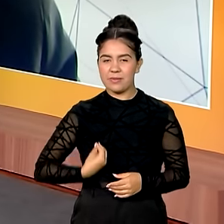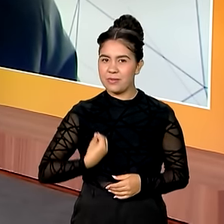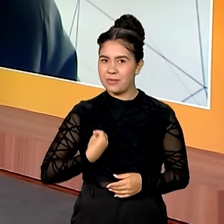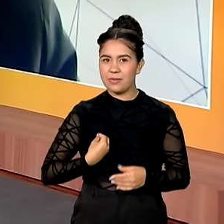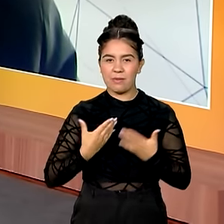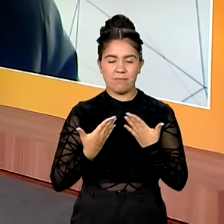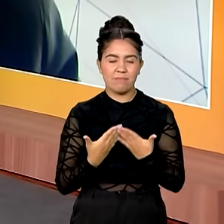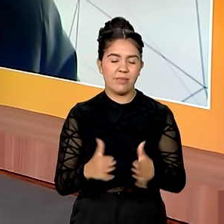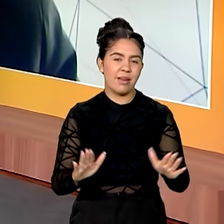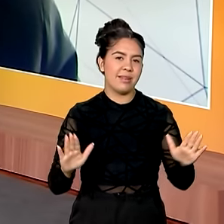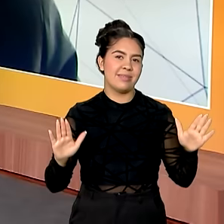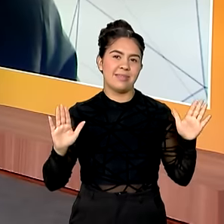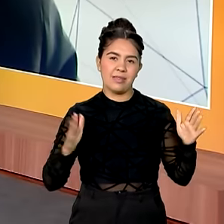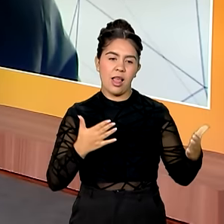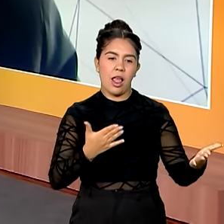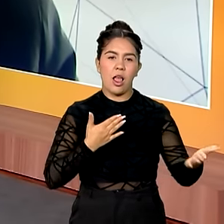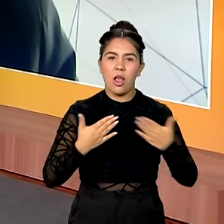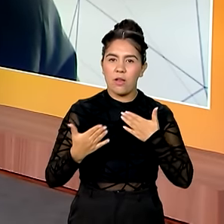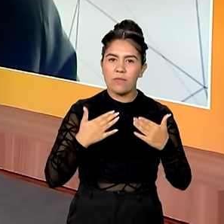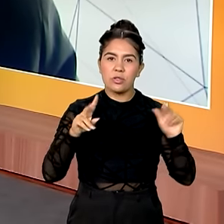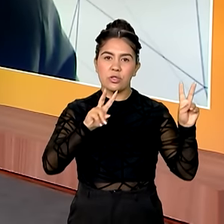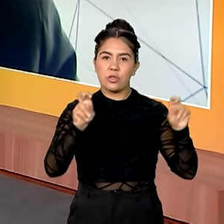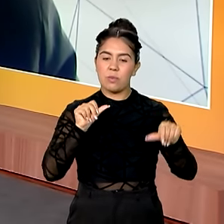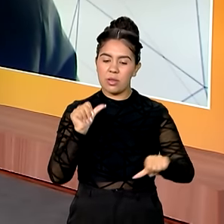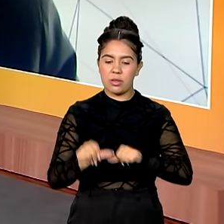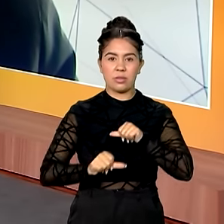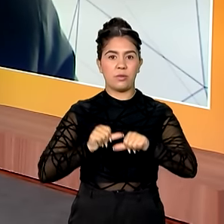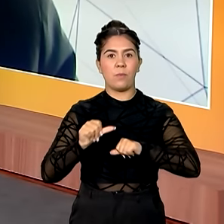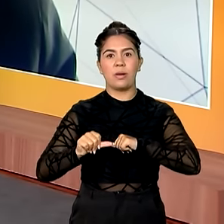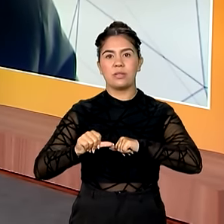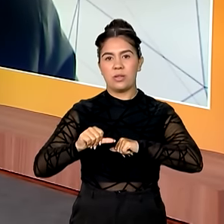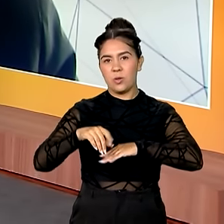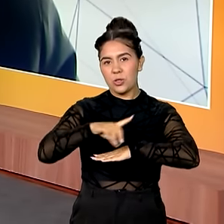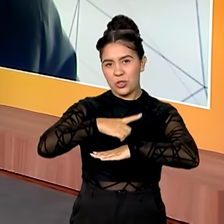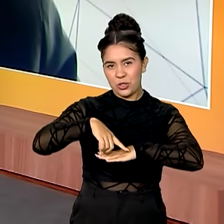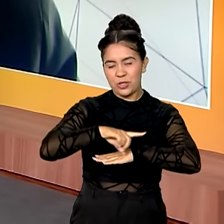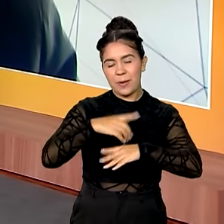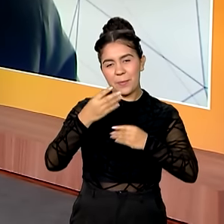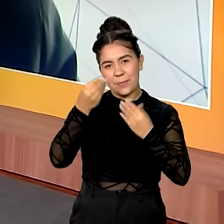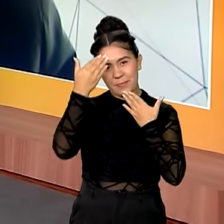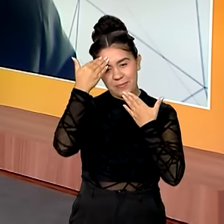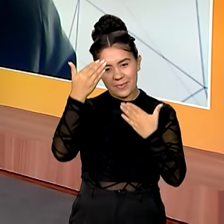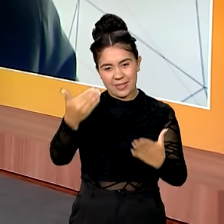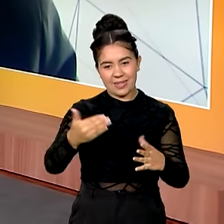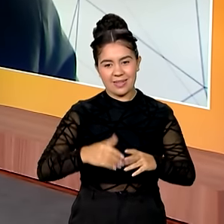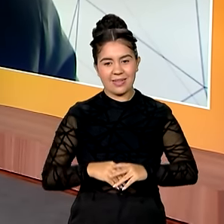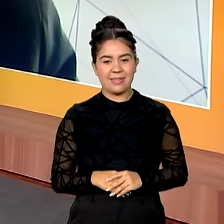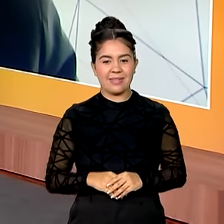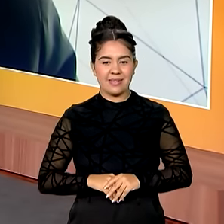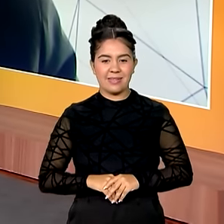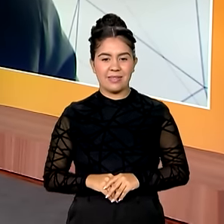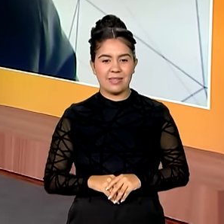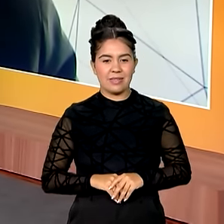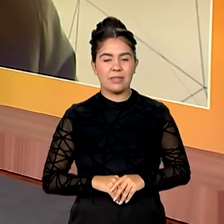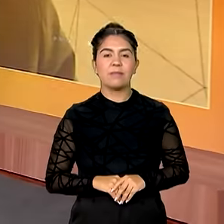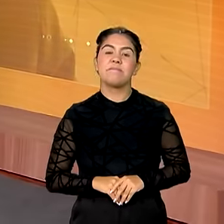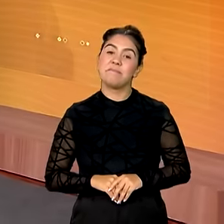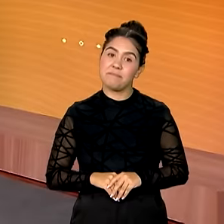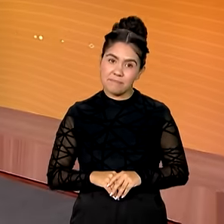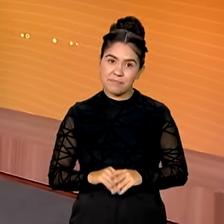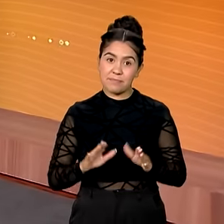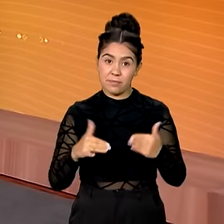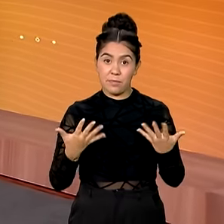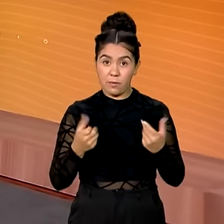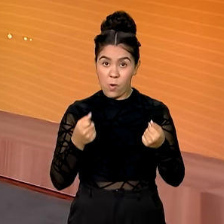para a gente poder conversar um pouco mais sobre transformação digital, governo digital. Muito obrigado. Excelente, muito bom dia para o senhor. É isso,